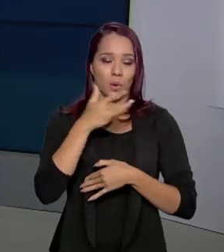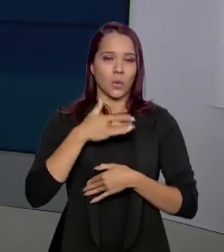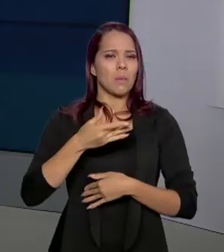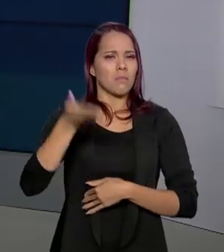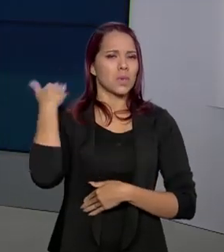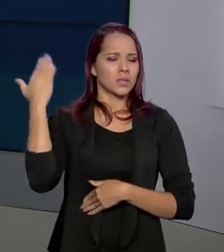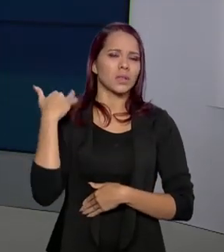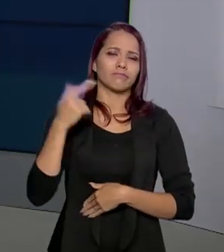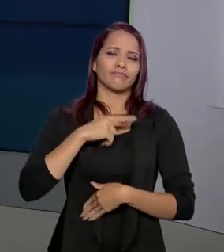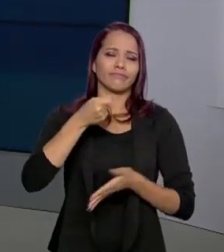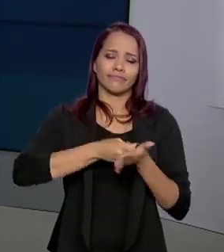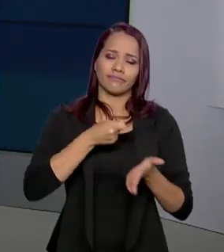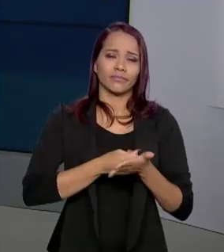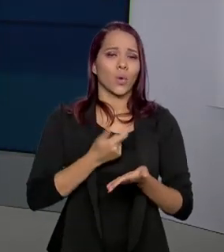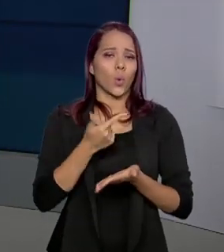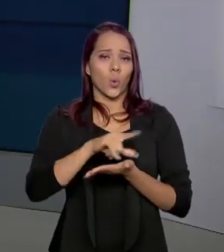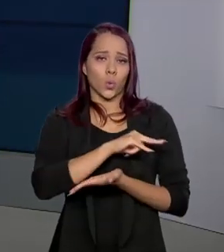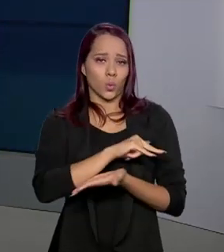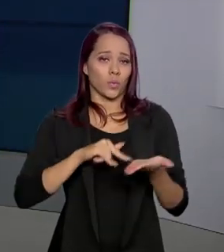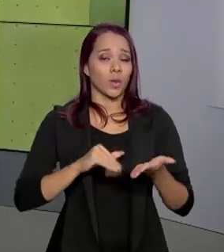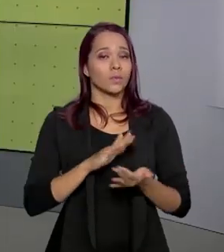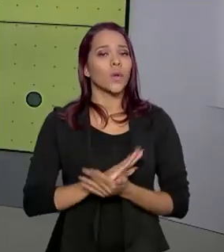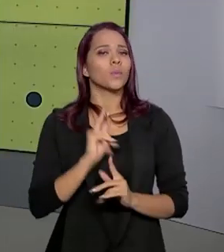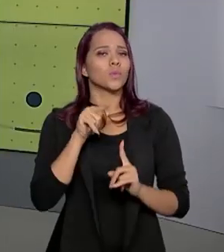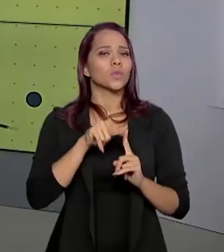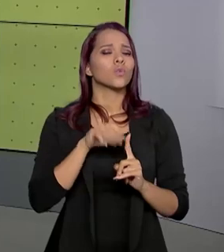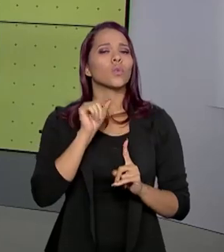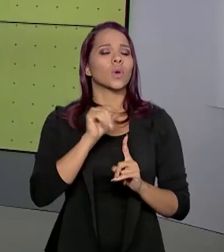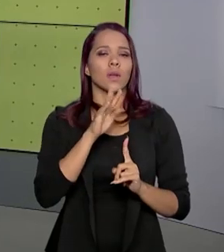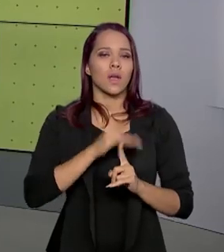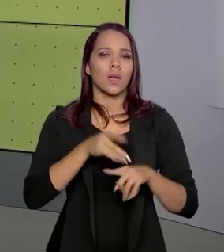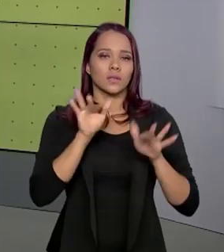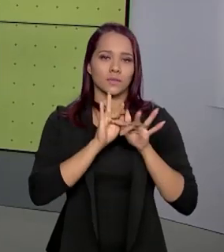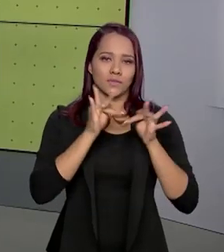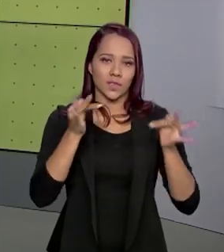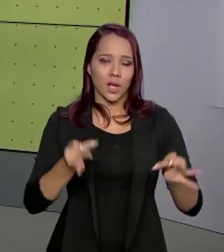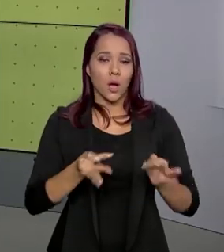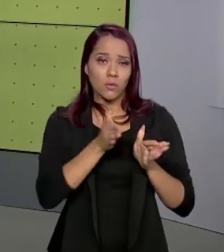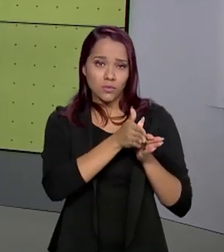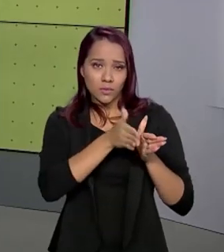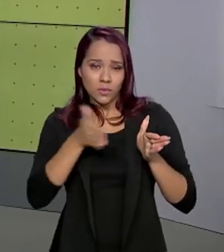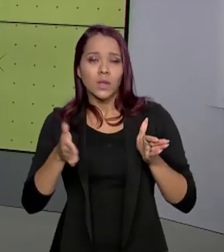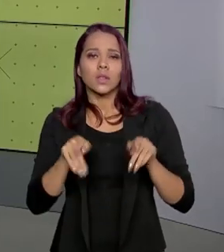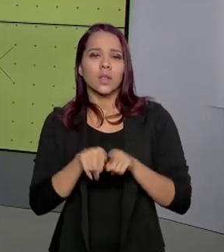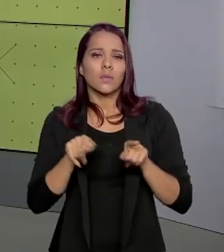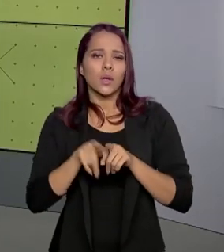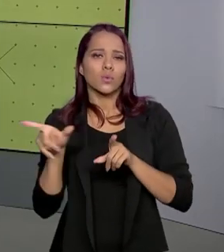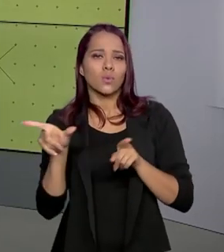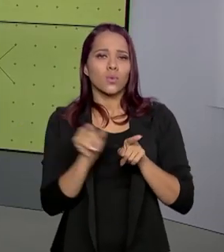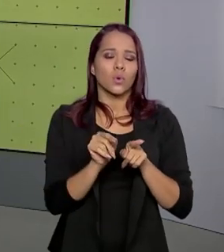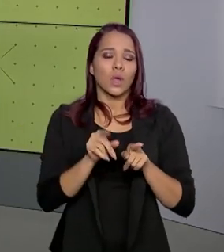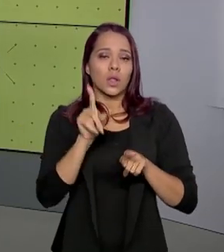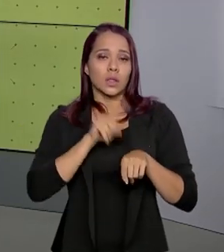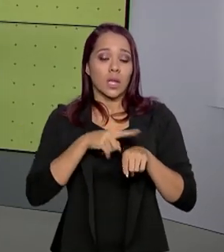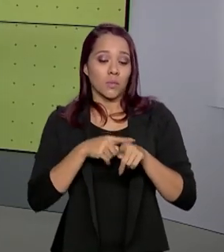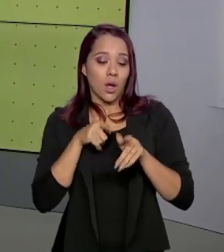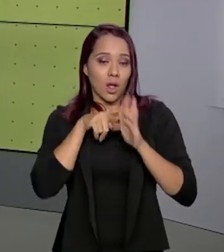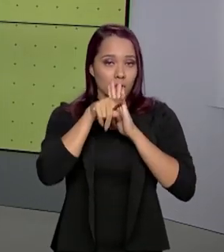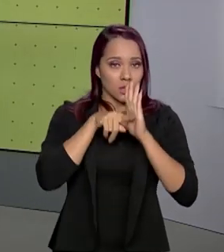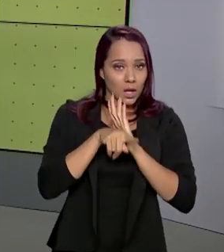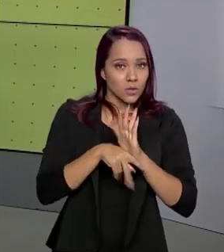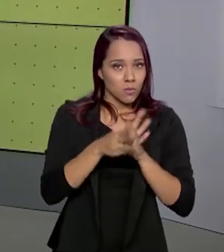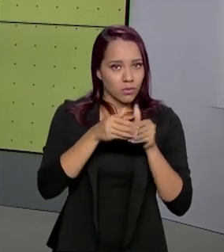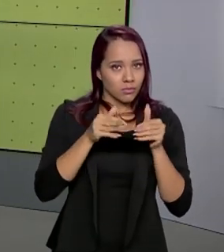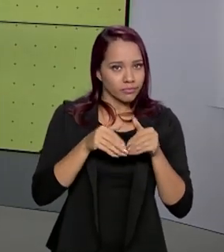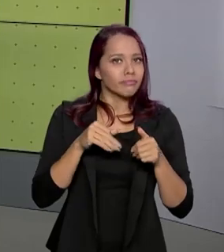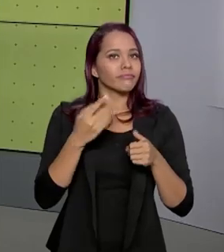havia a exigência de outros documentos. O objetivo da ação é simplificar o processo e reduzir o tempo de análise dos pedidos, que vem